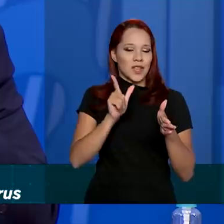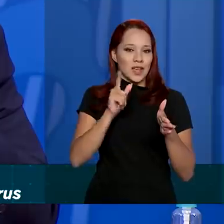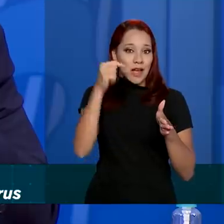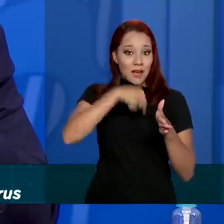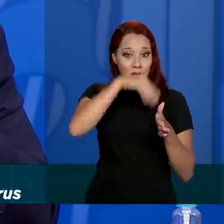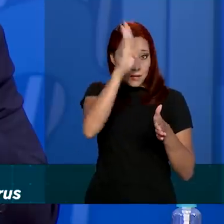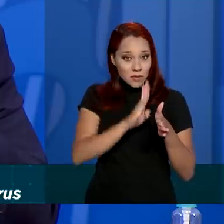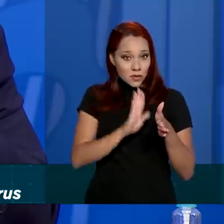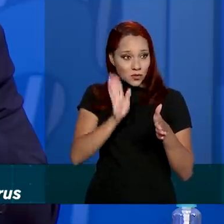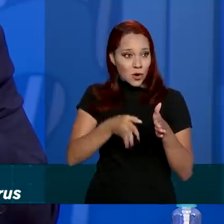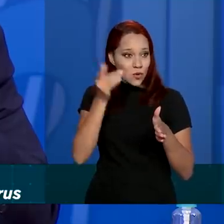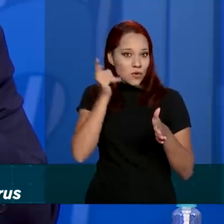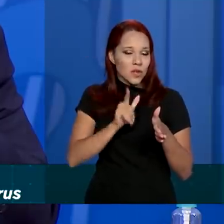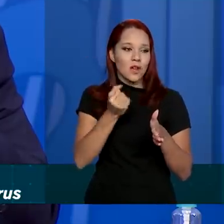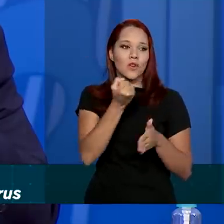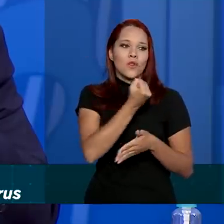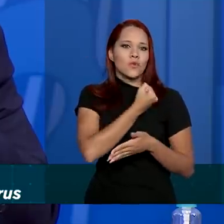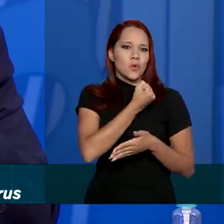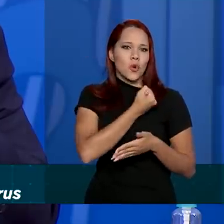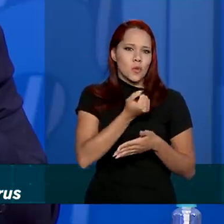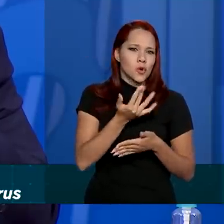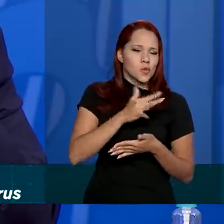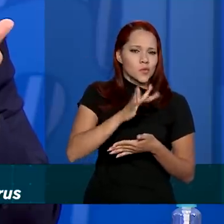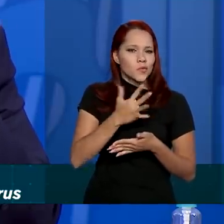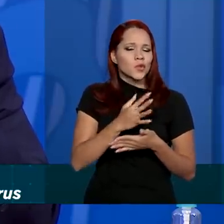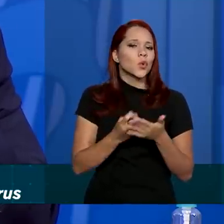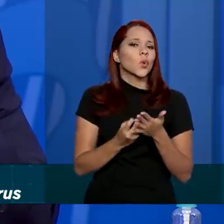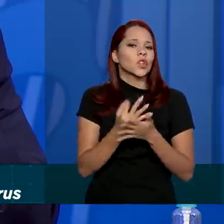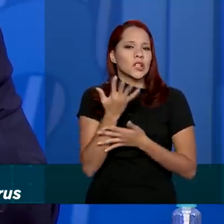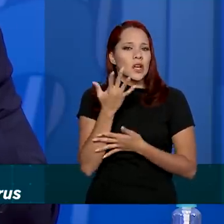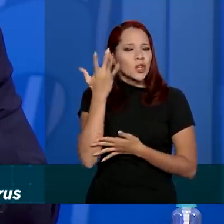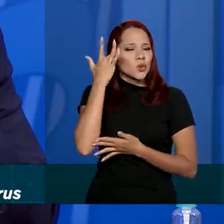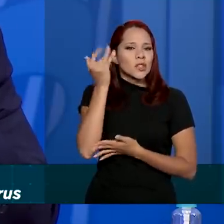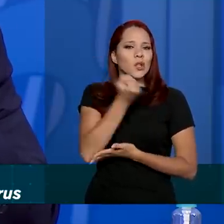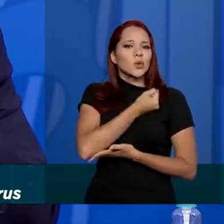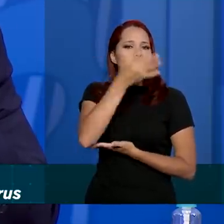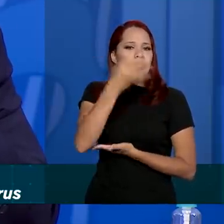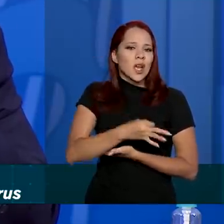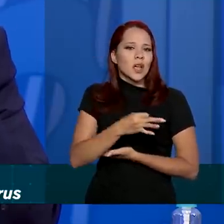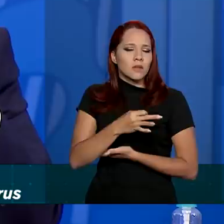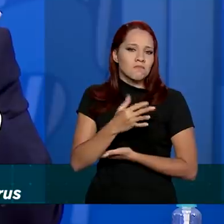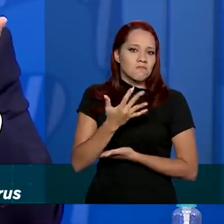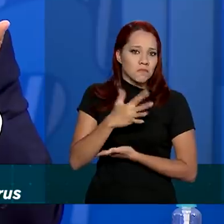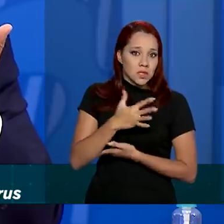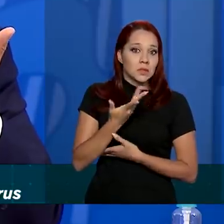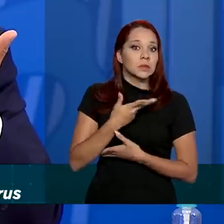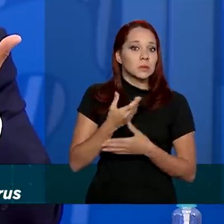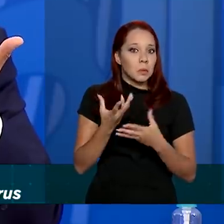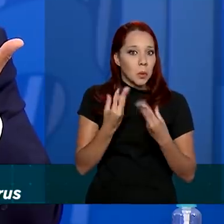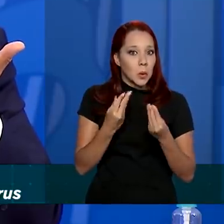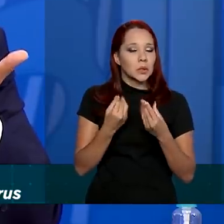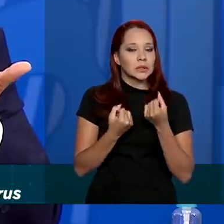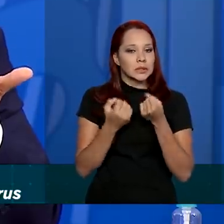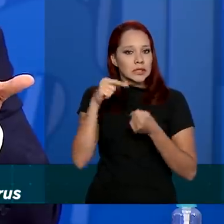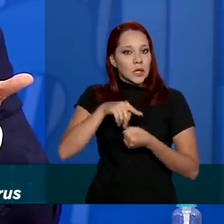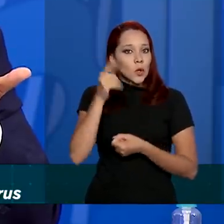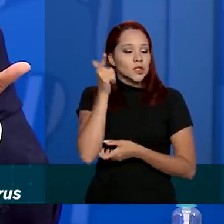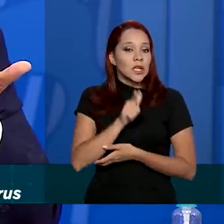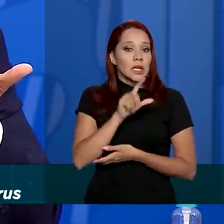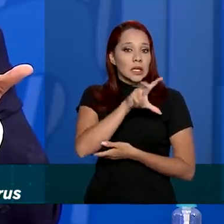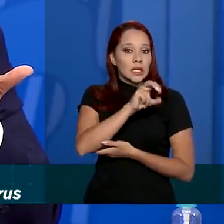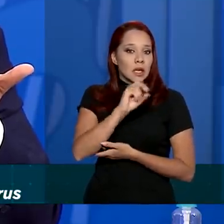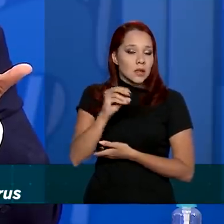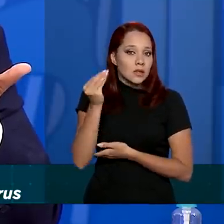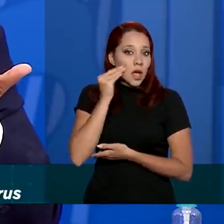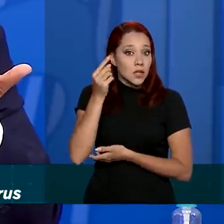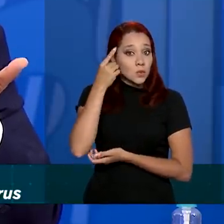Brasil um número considerável dessas máquinas, eu não sei o número ao certo, mas é um número grande, essas máquinas conseguem fazer 500 testes